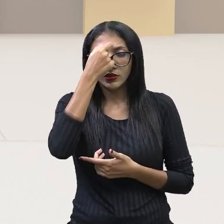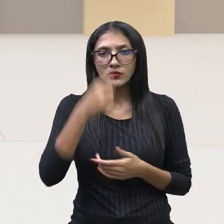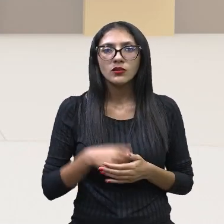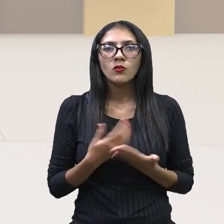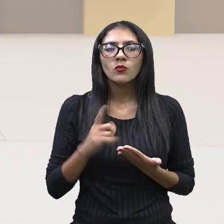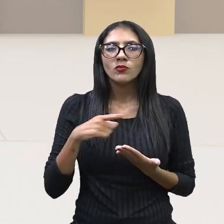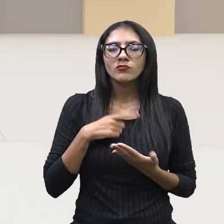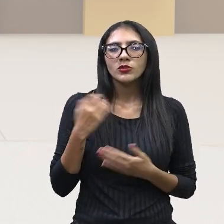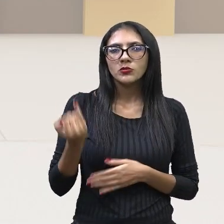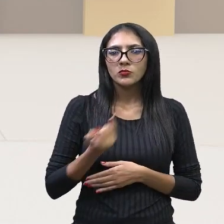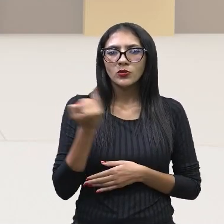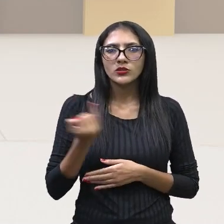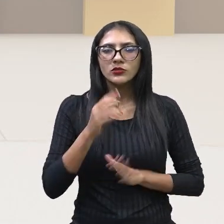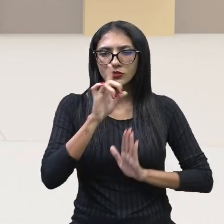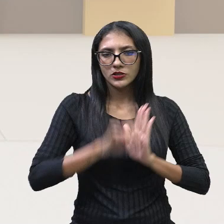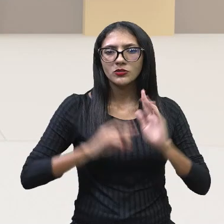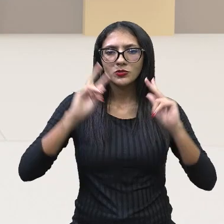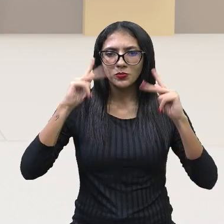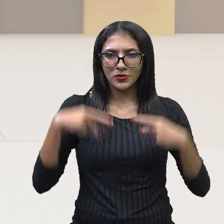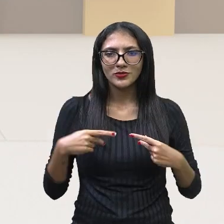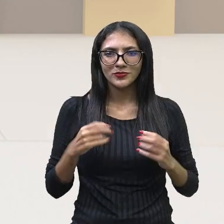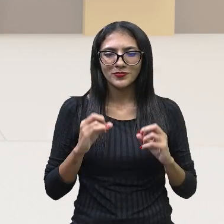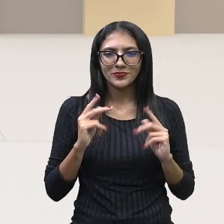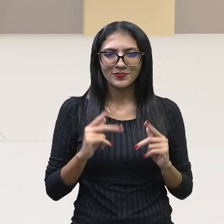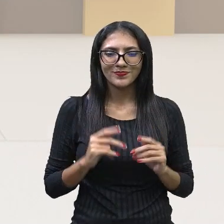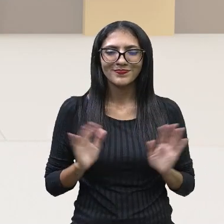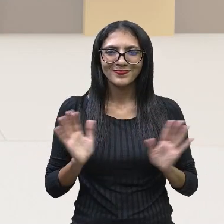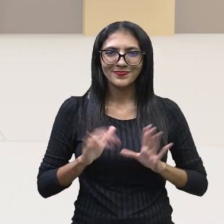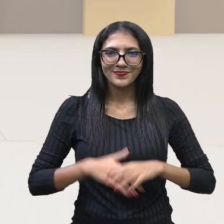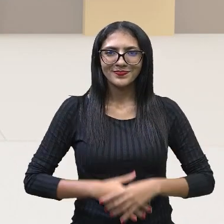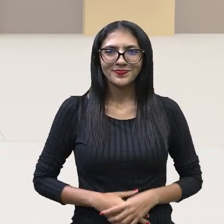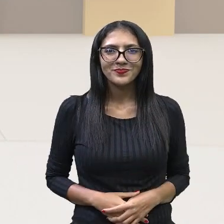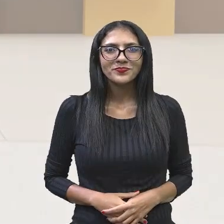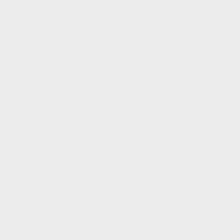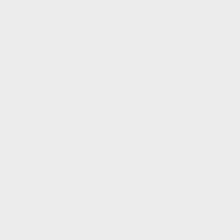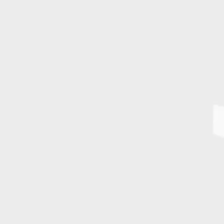são esses direitos humanos. Até a próxima!